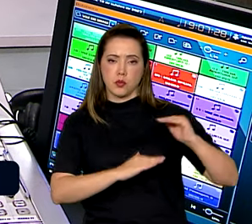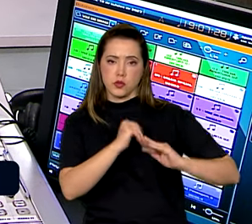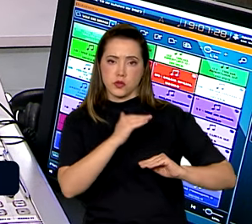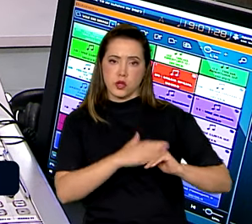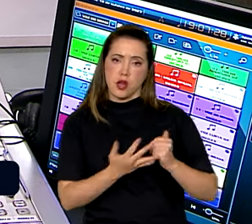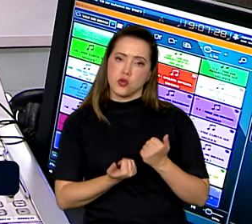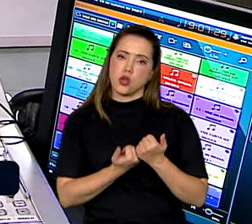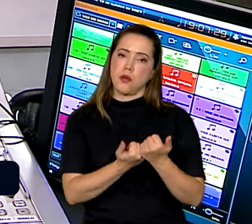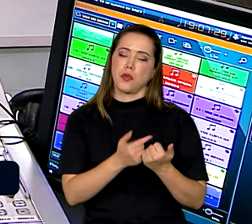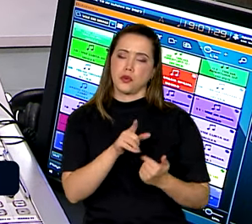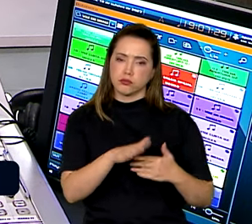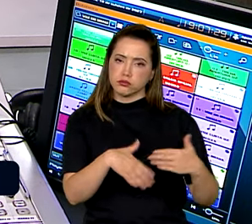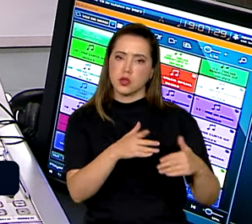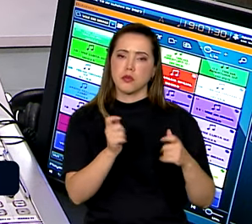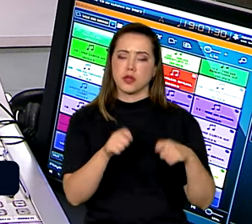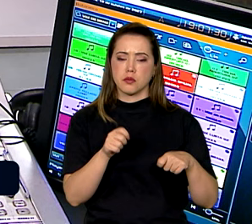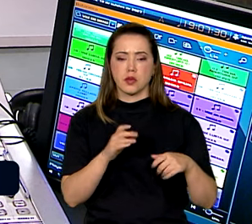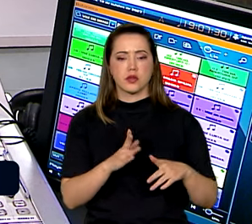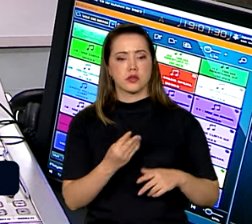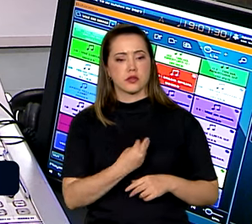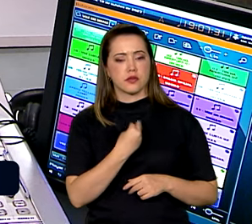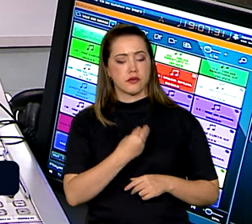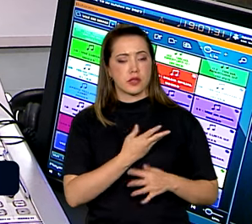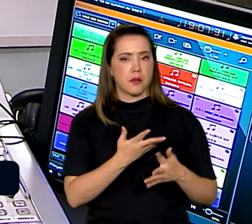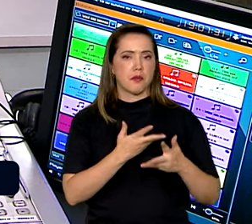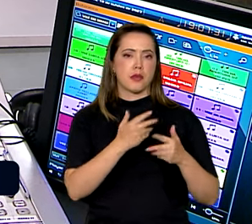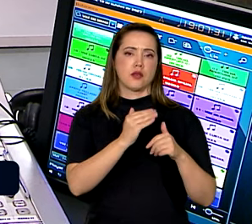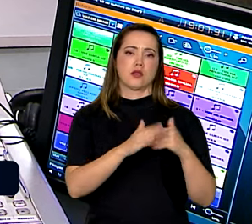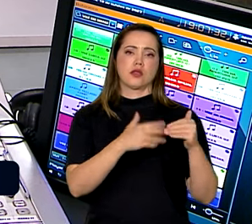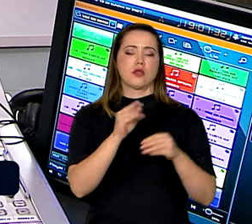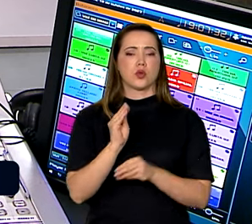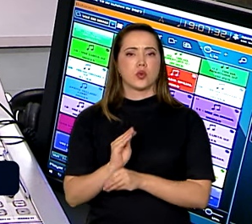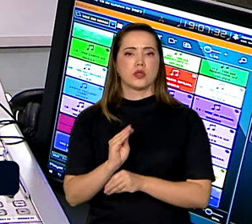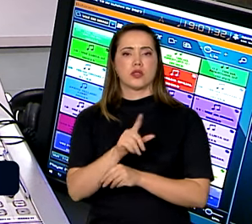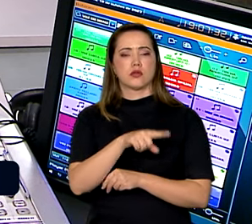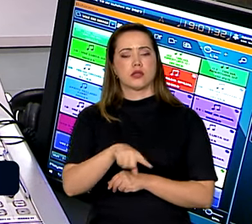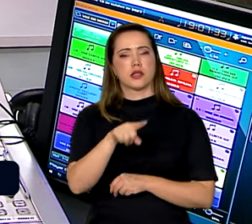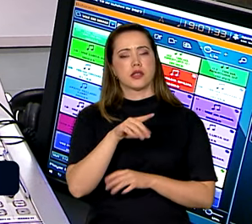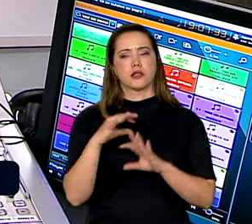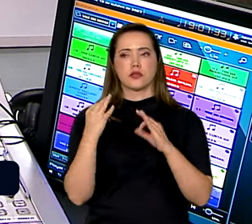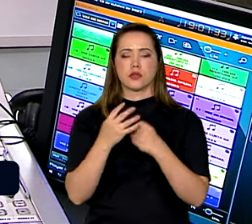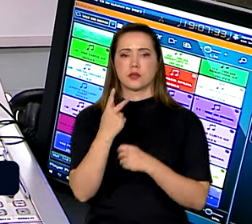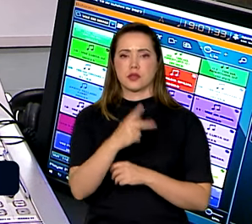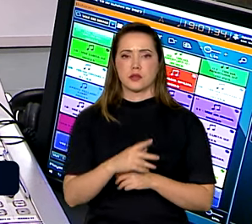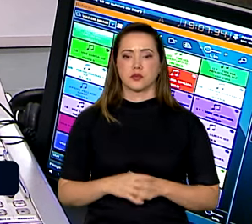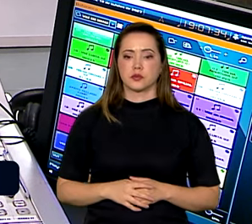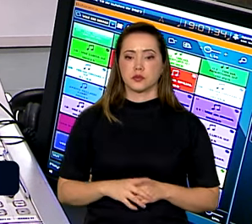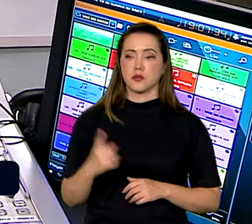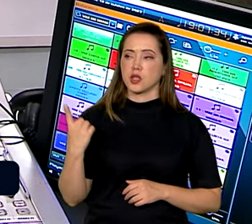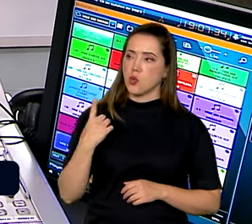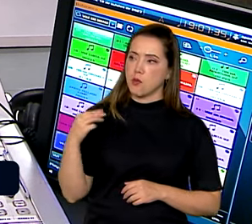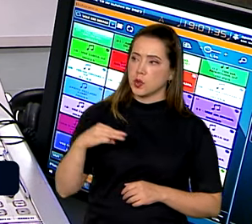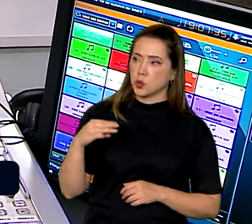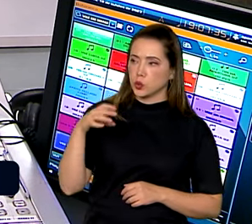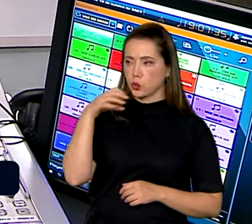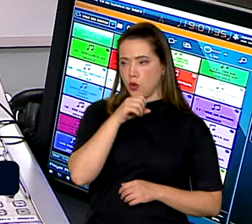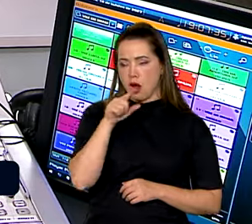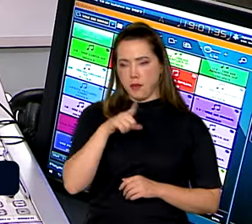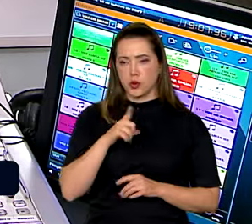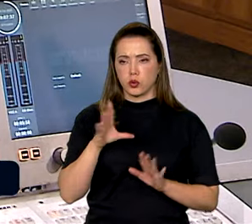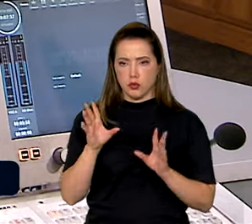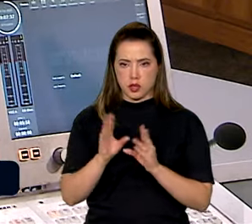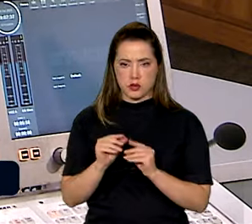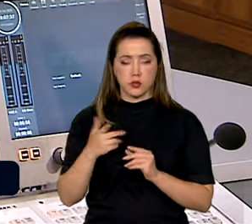assistência, para que a gente possa recompor a vida desse trabalhador, acompanhando ele e a família dele. Matheus, a gente ainda tem um minutinho, vamos falar um pouco do